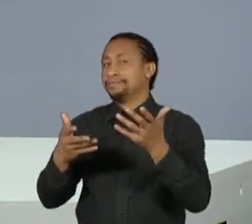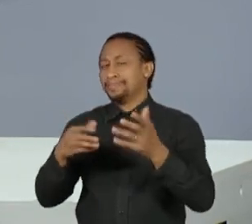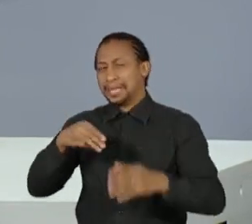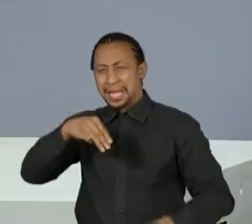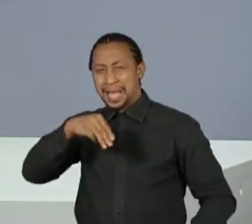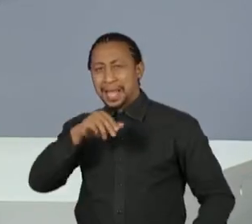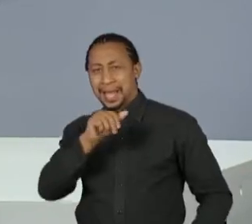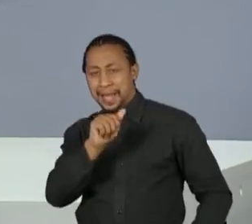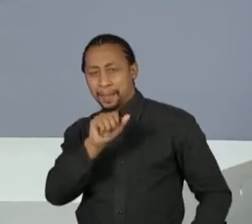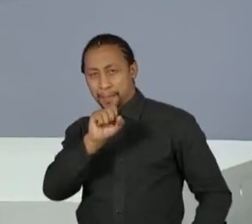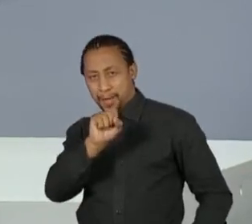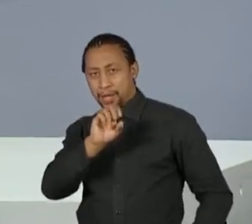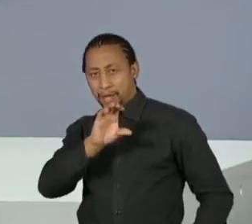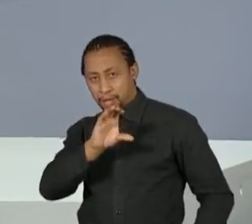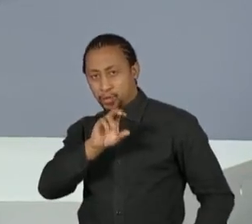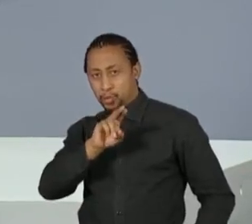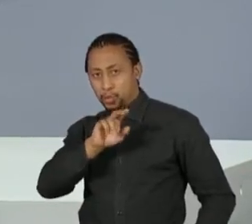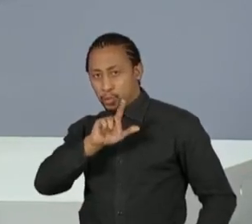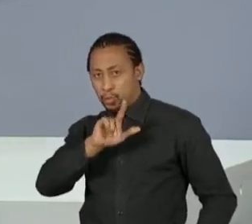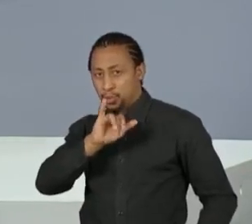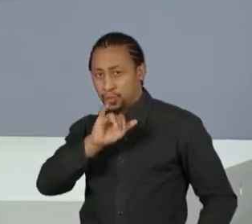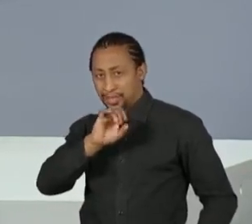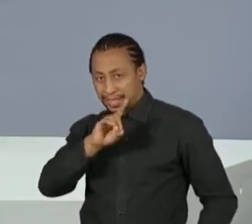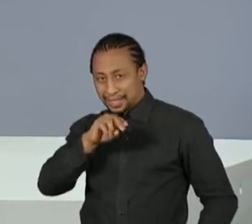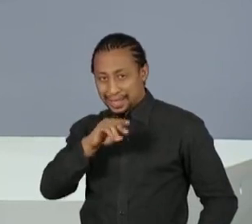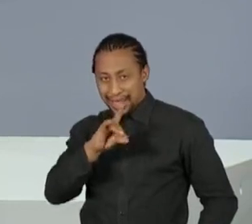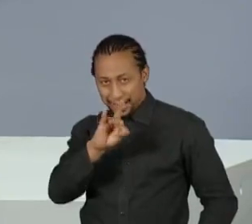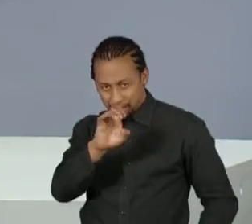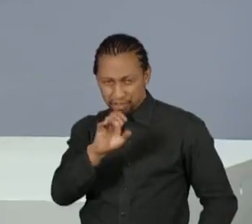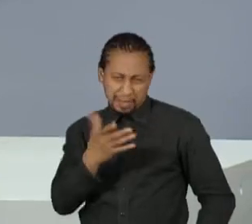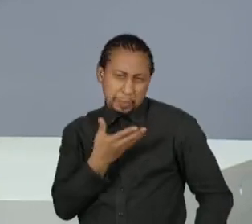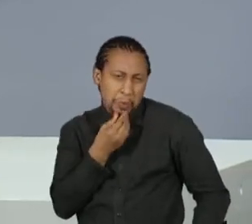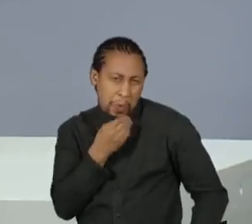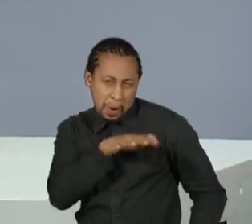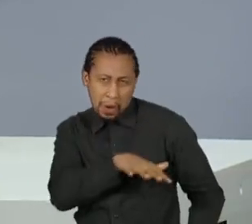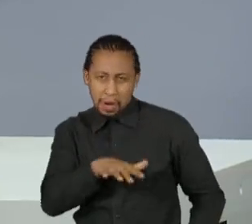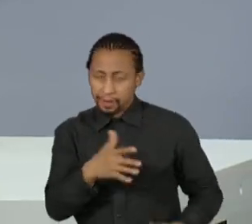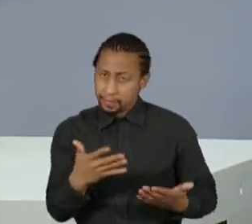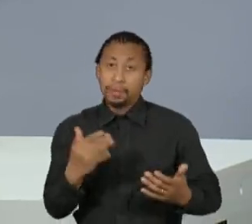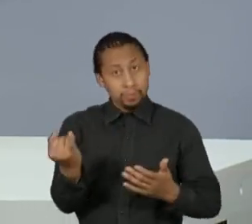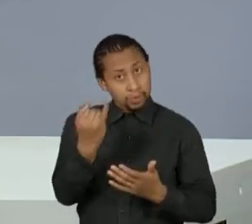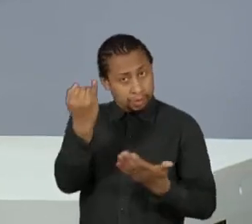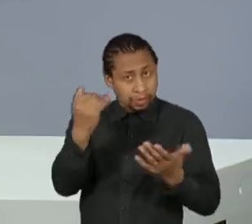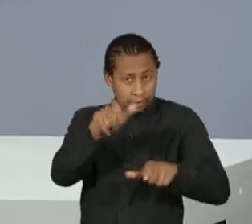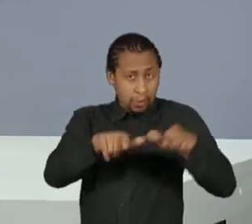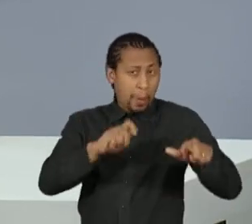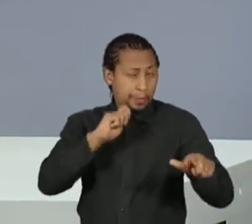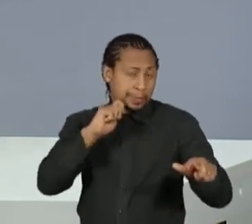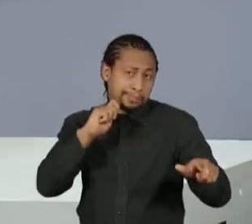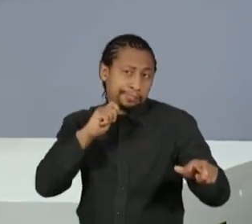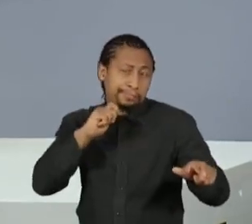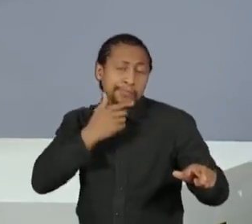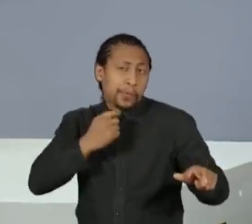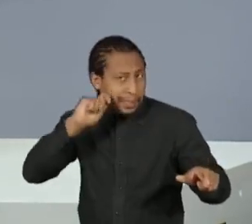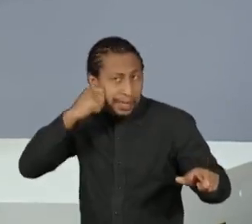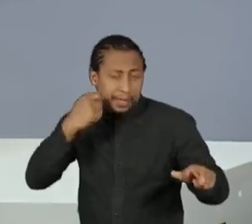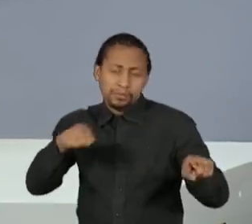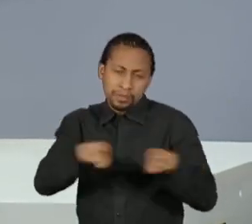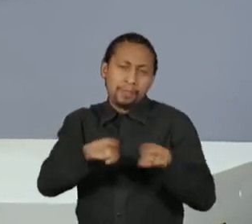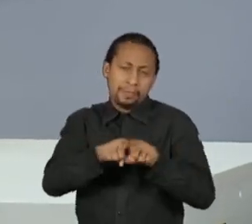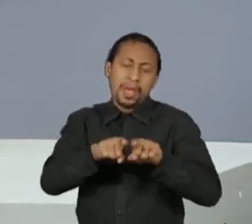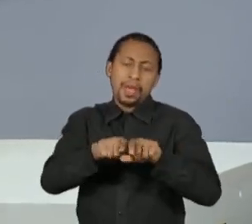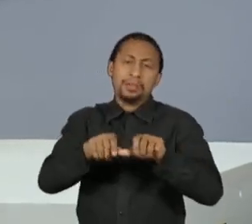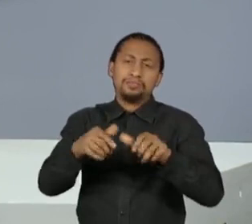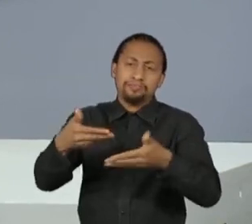extremamente importante que o homem negro discuta masculinidade, somos parceiros de luta indissociáveis, mas de vez em